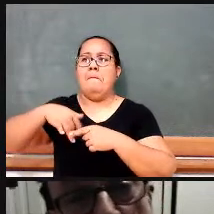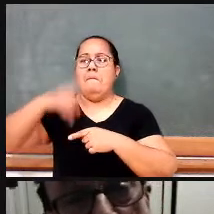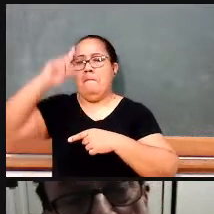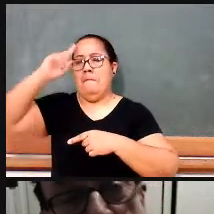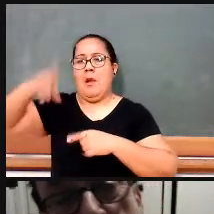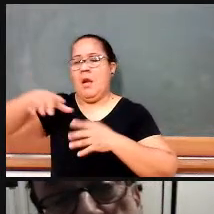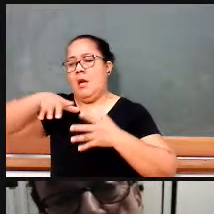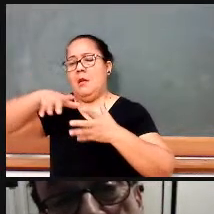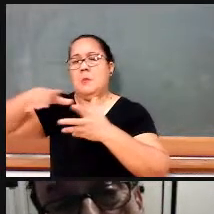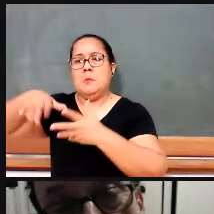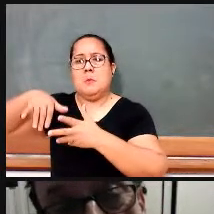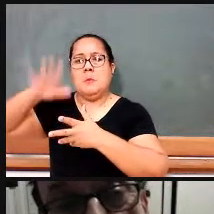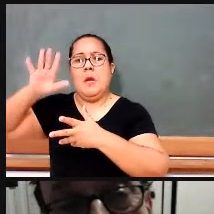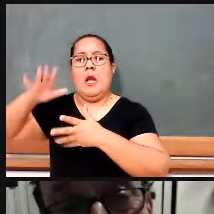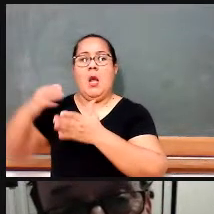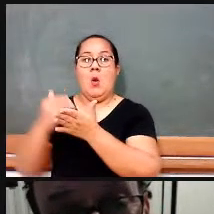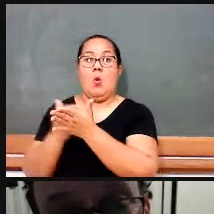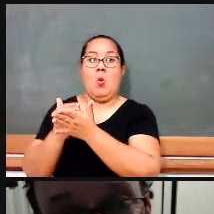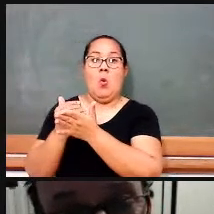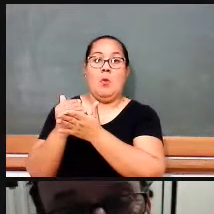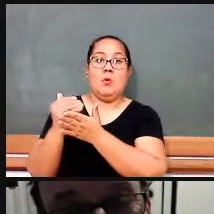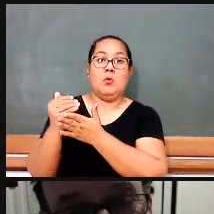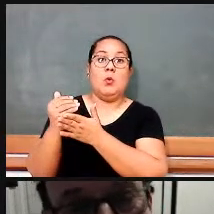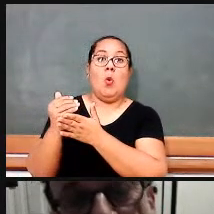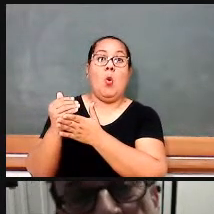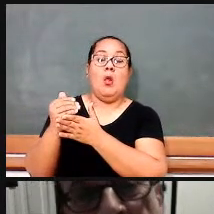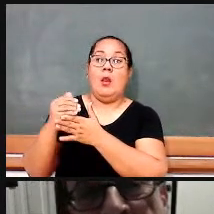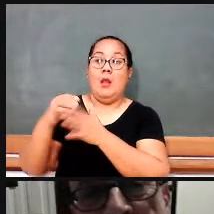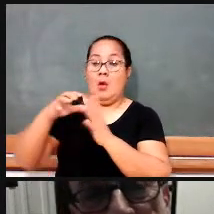época começam os primeiros satélites